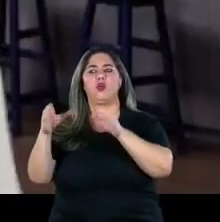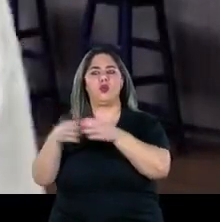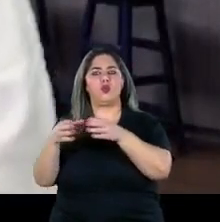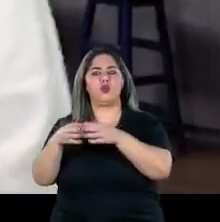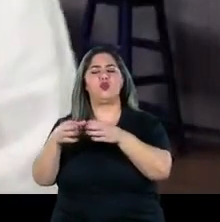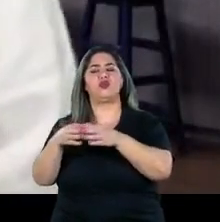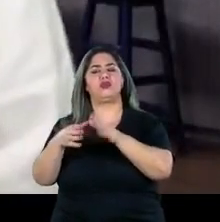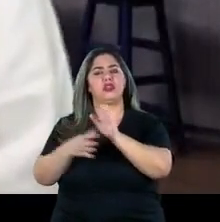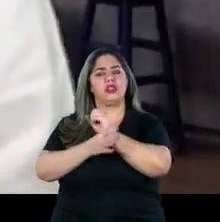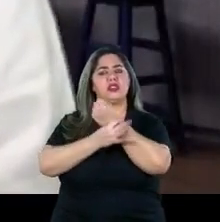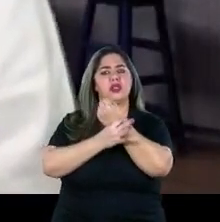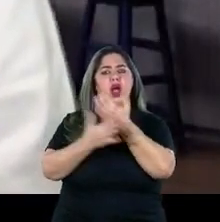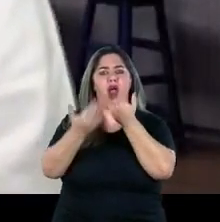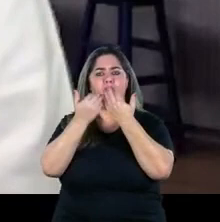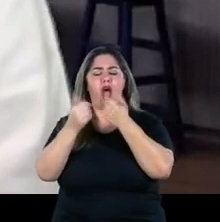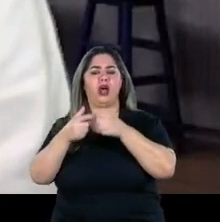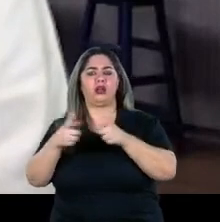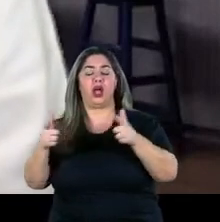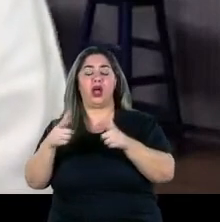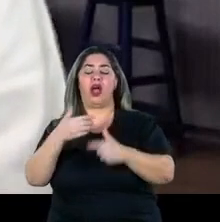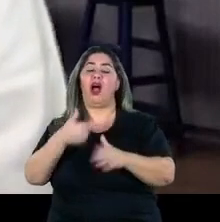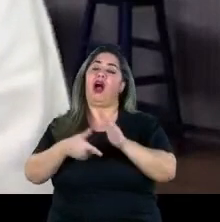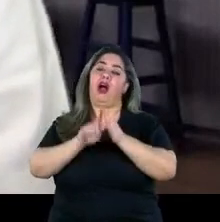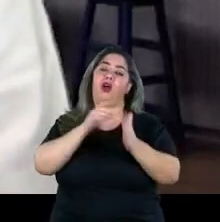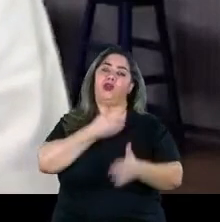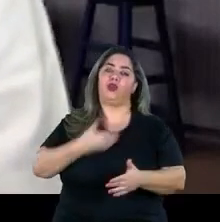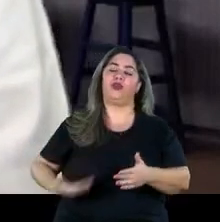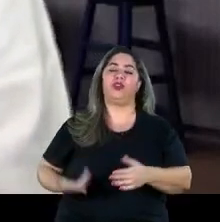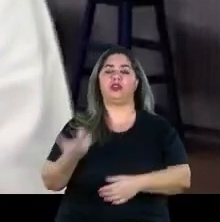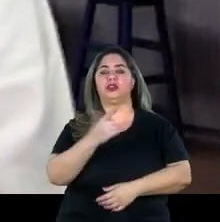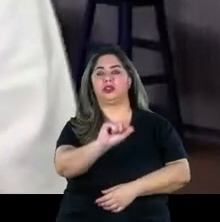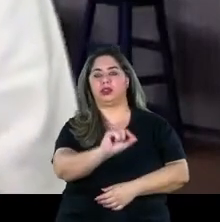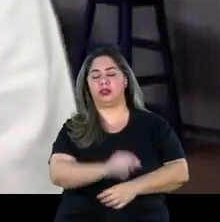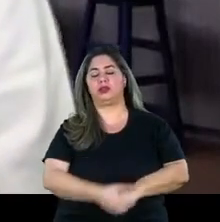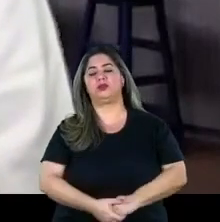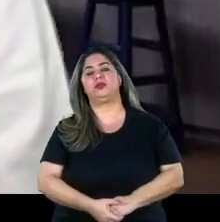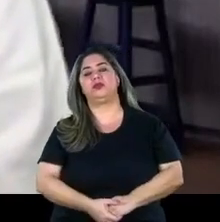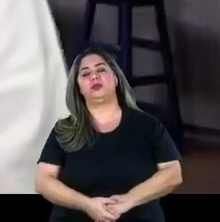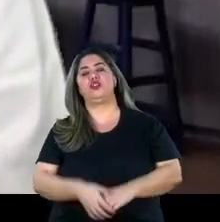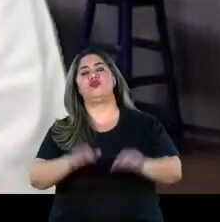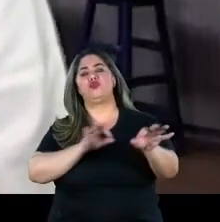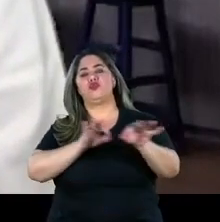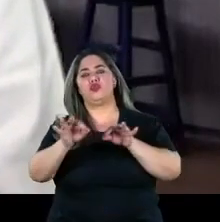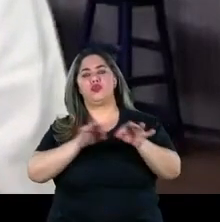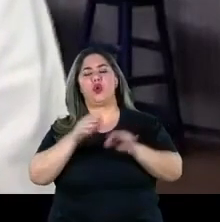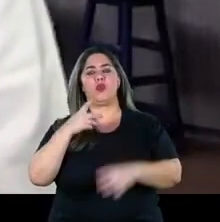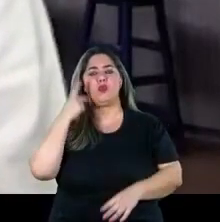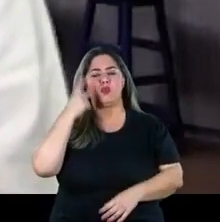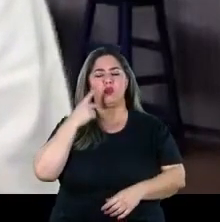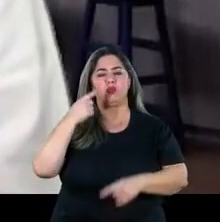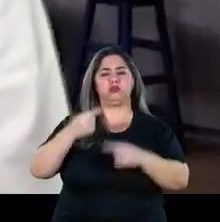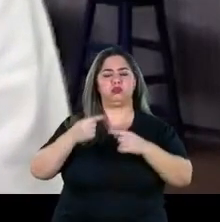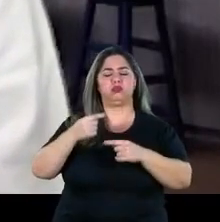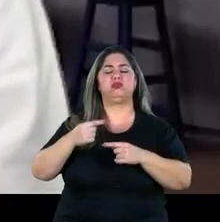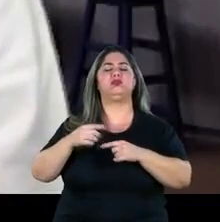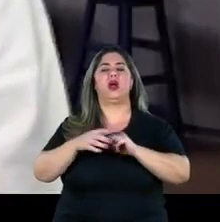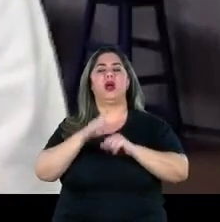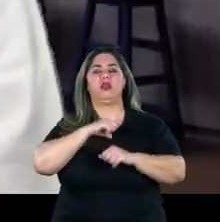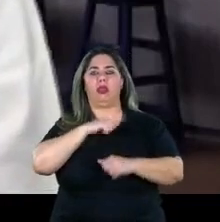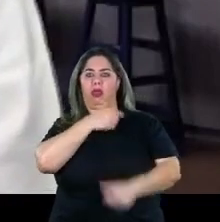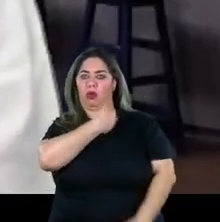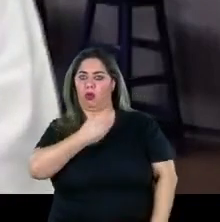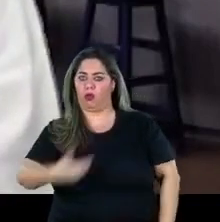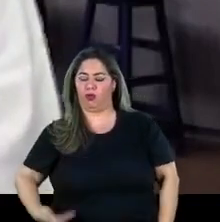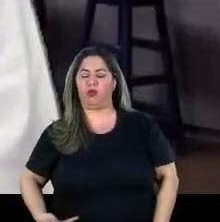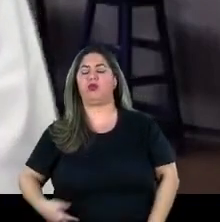esse governo infelizmente não é retirado a gente está preparando um material de política pública também a nível estadual e federal